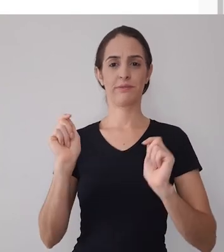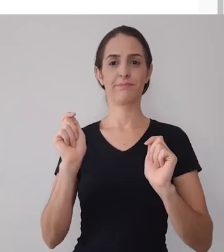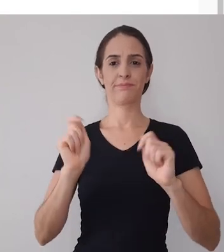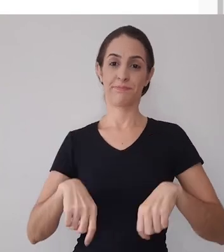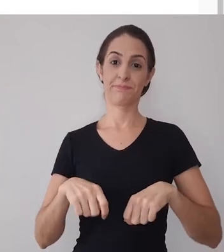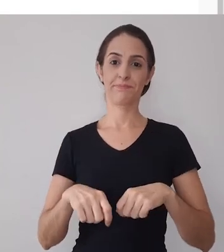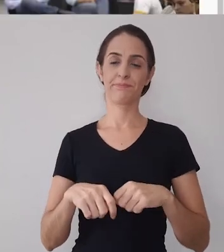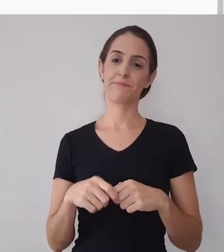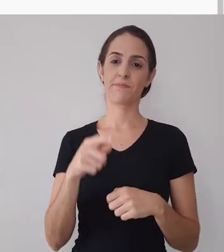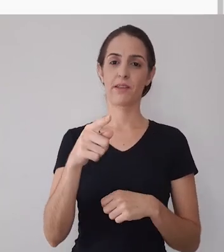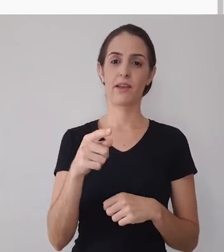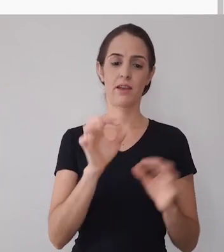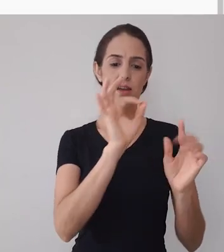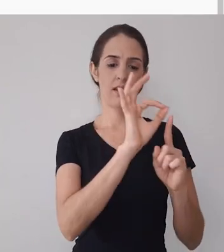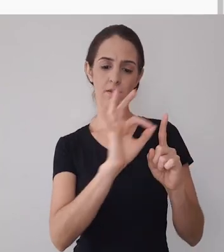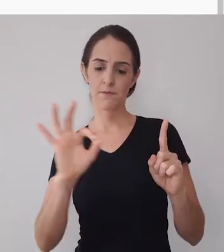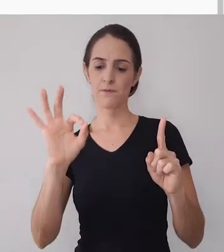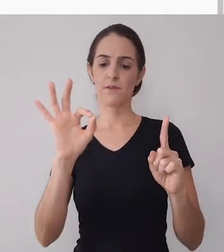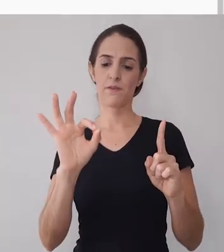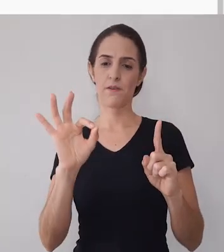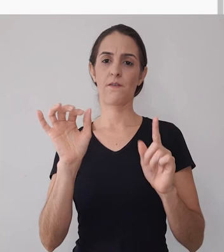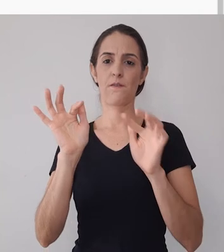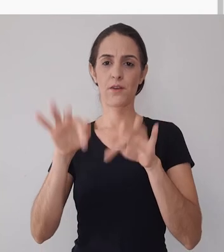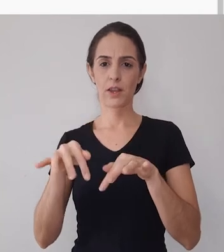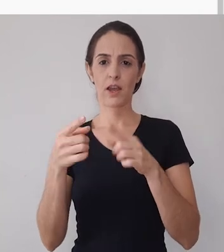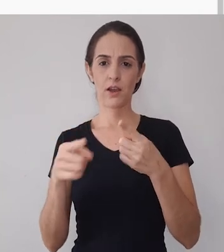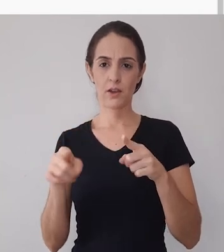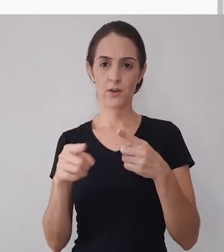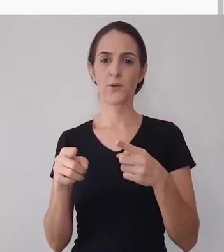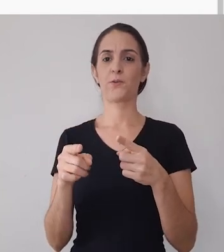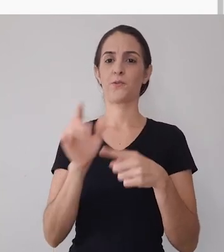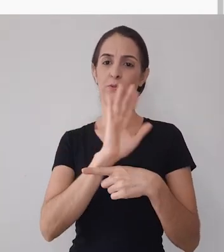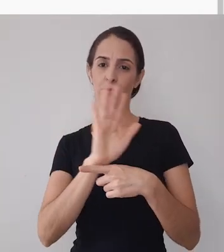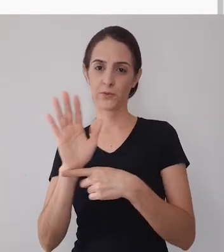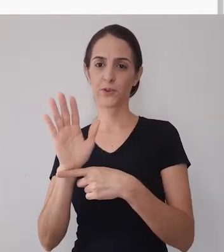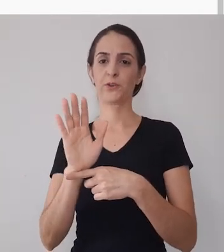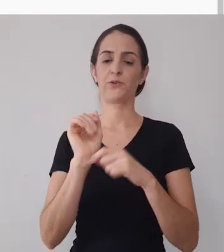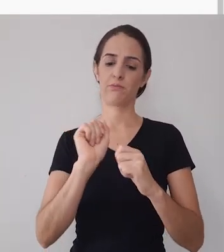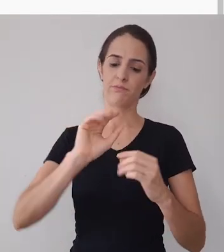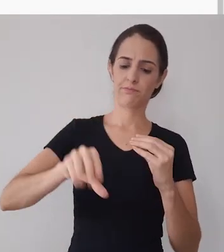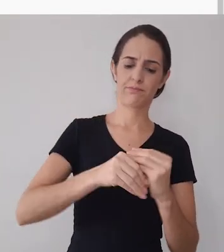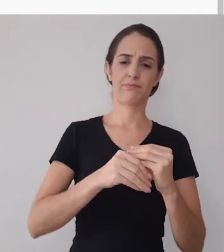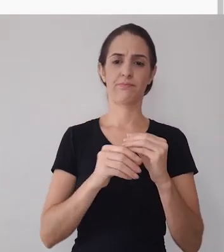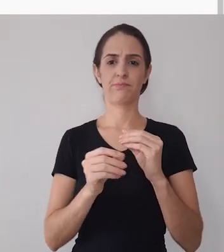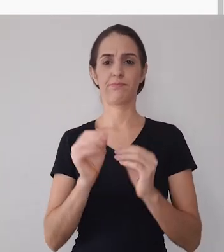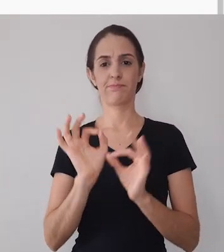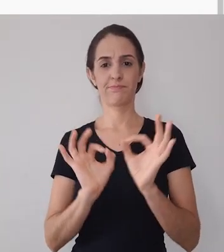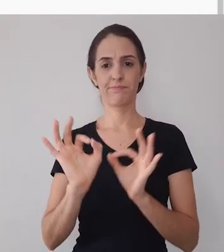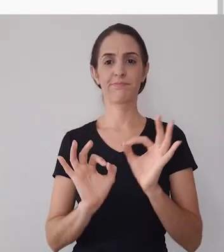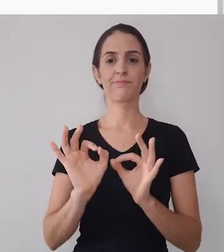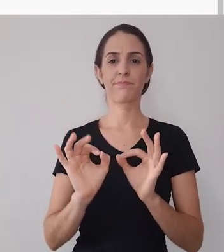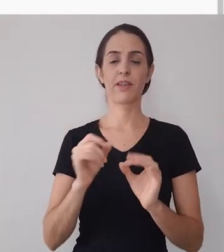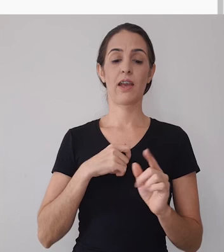e aqui novamente vou mover a cabeça de play para o final da vinheta que se fosse o meu caso e posso